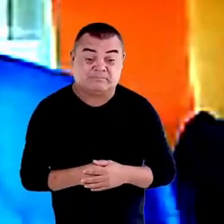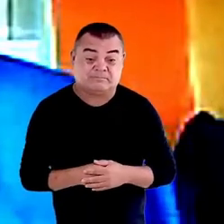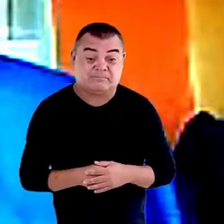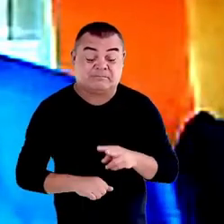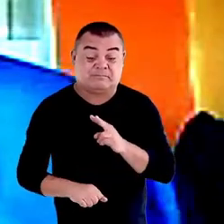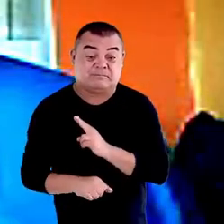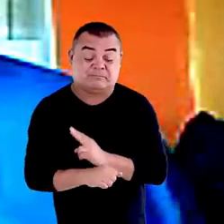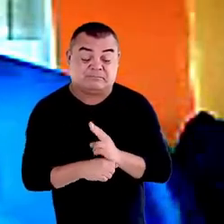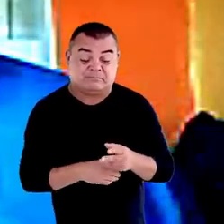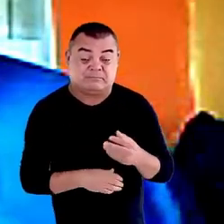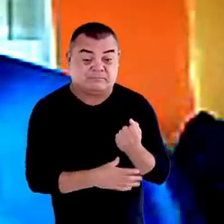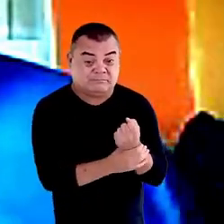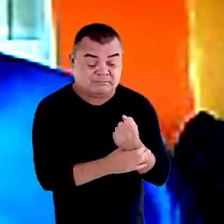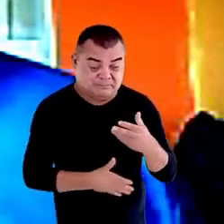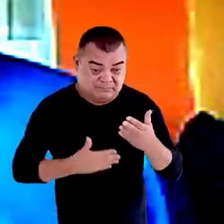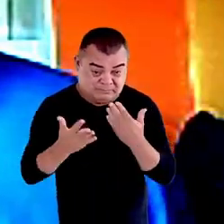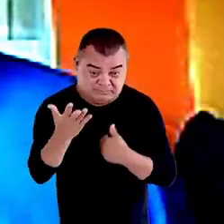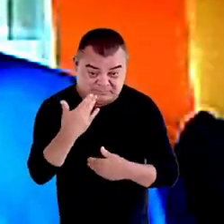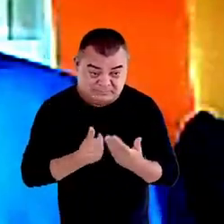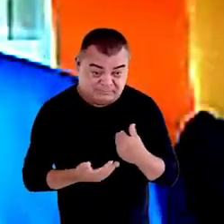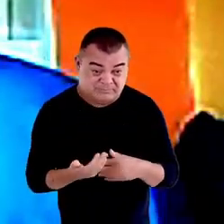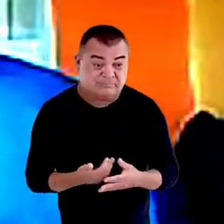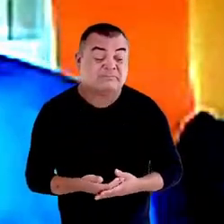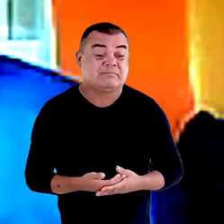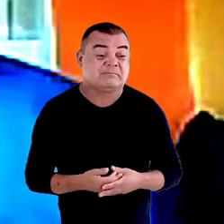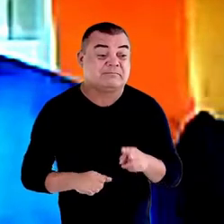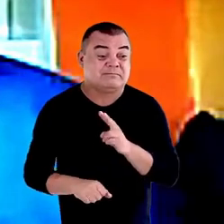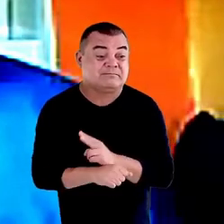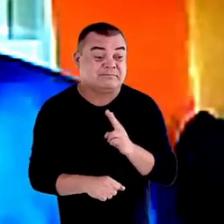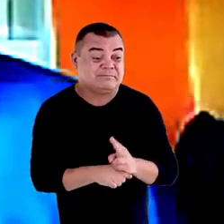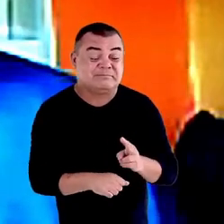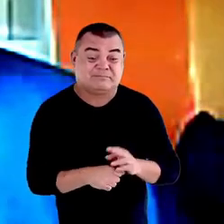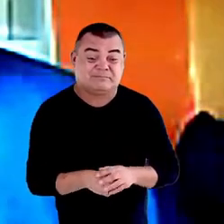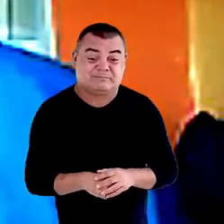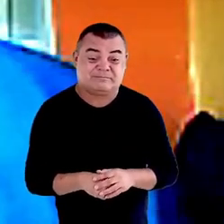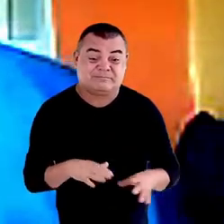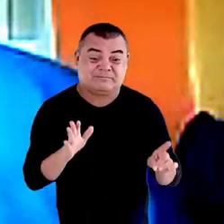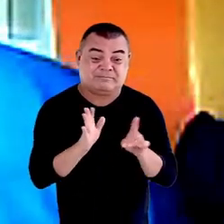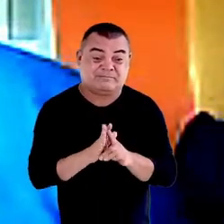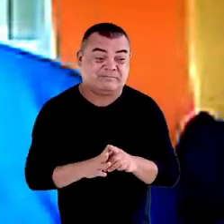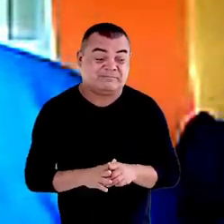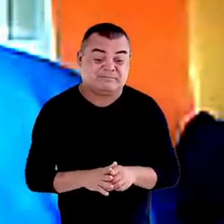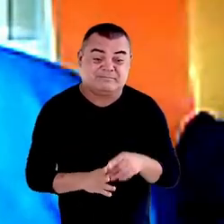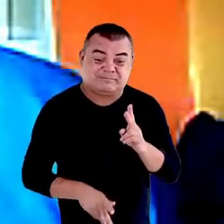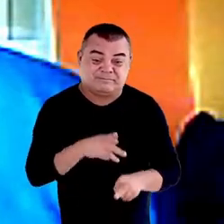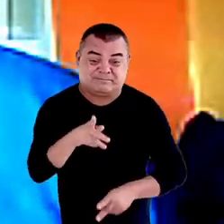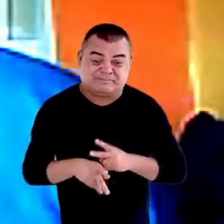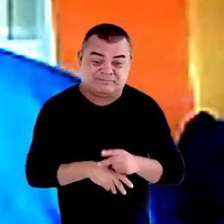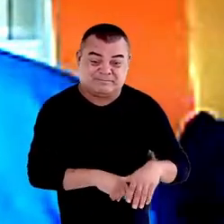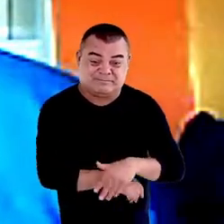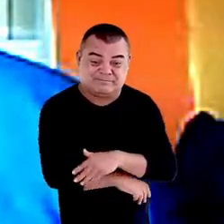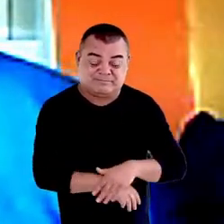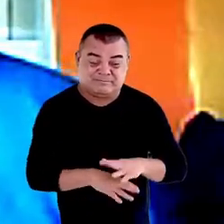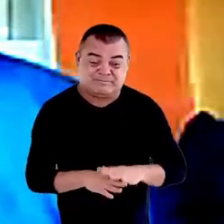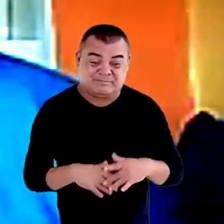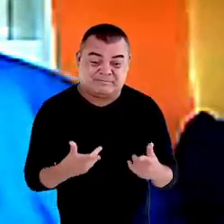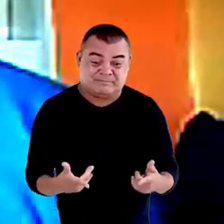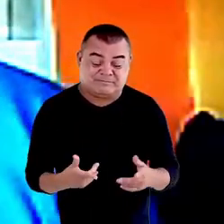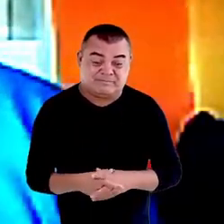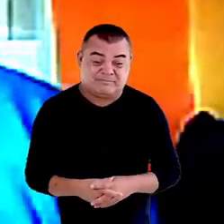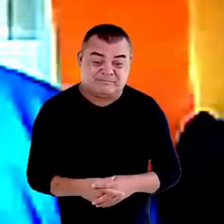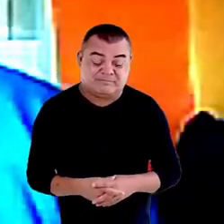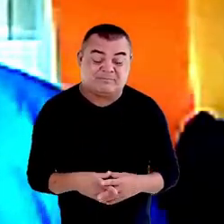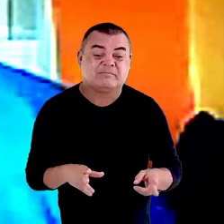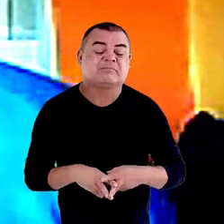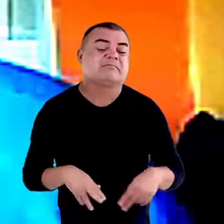Alimentar e defesa dos direitos da população de rua, mas pegando a Segurança Alimentar como um carro